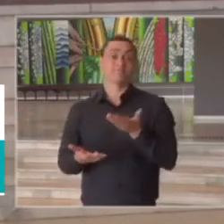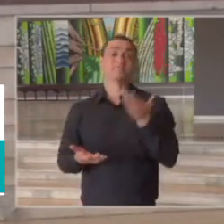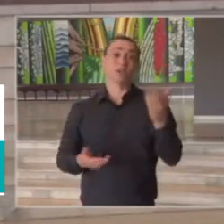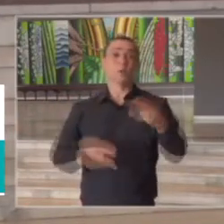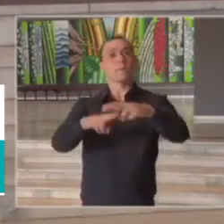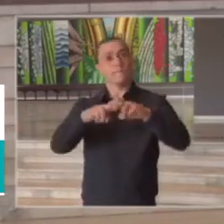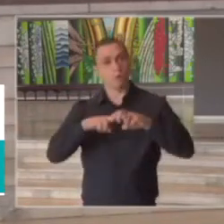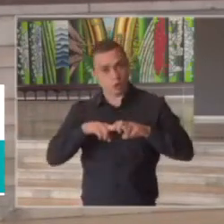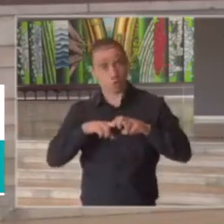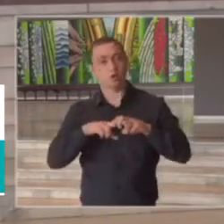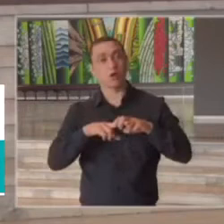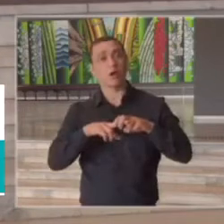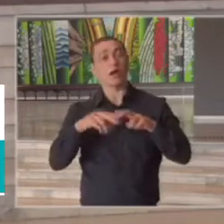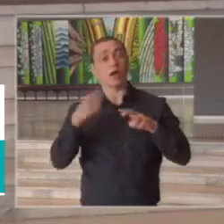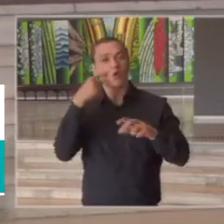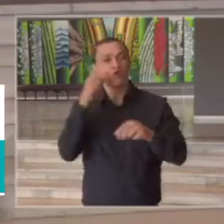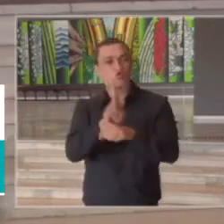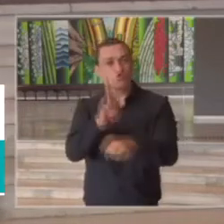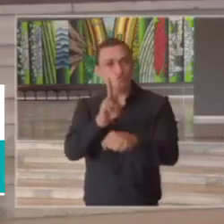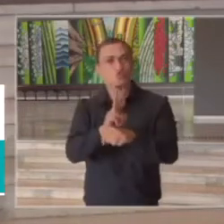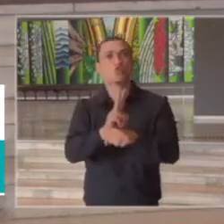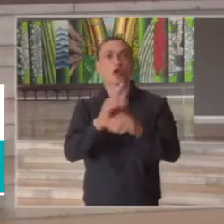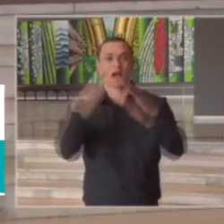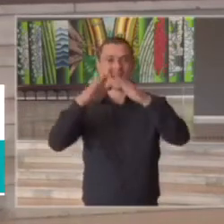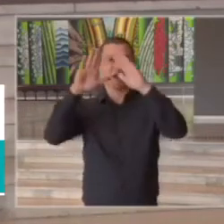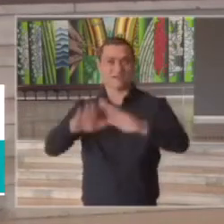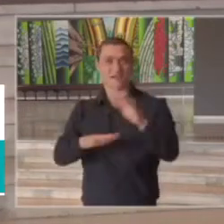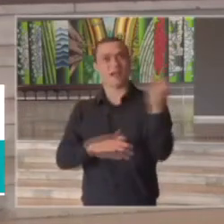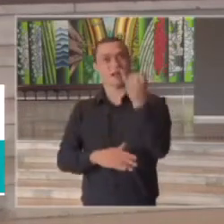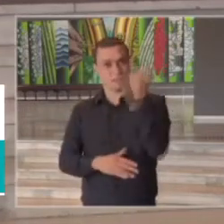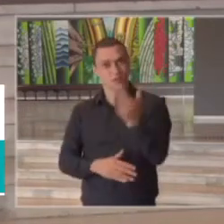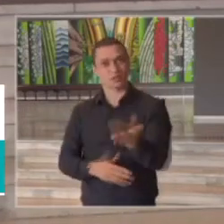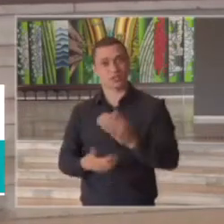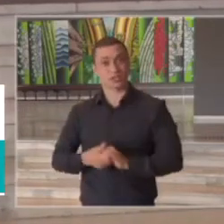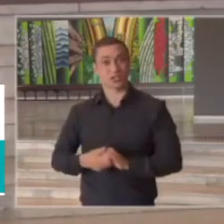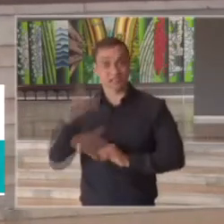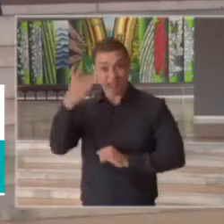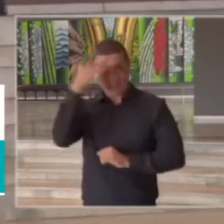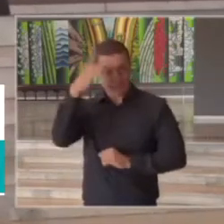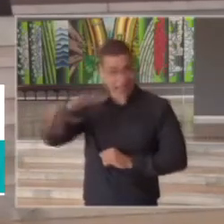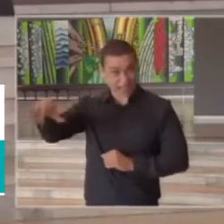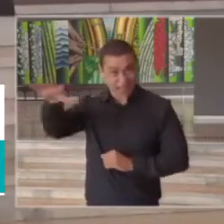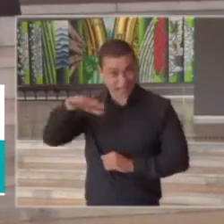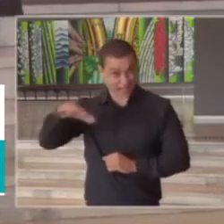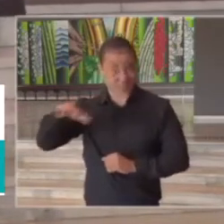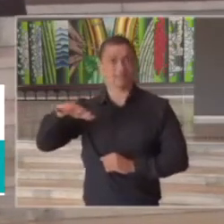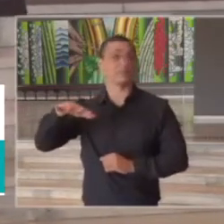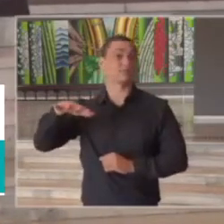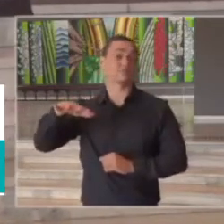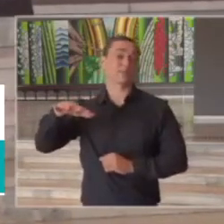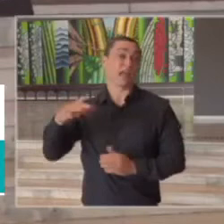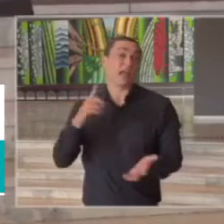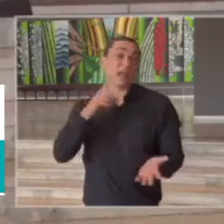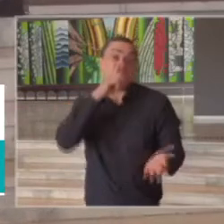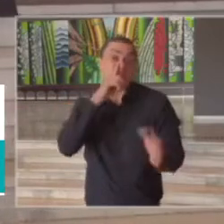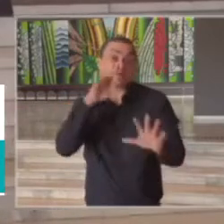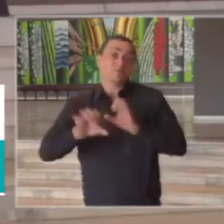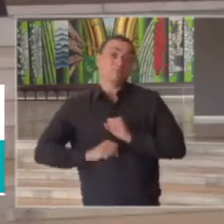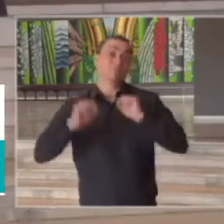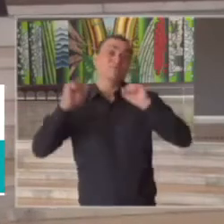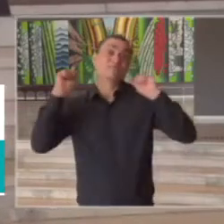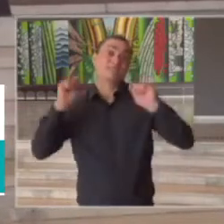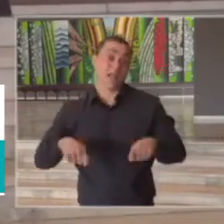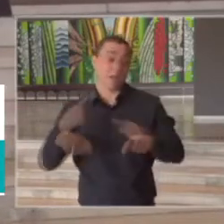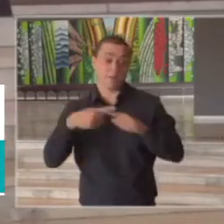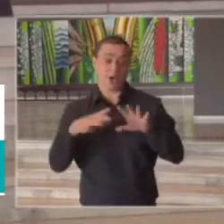a necessidade de manutenção da quarentena quer dizer essas pessoas estão suscetíveis ou seja elas podem